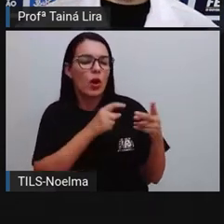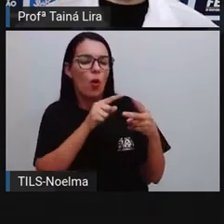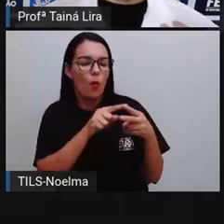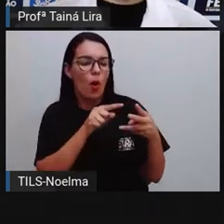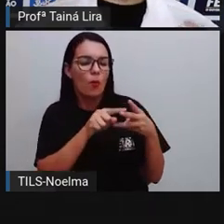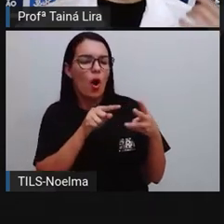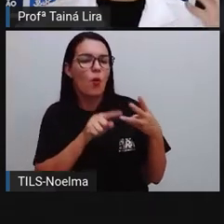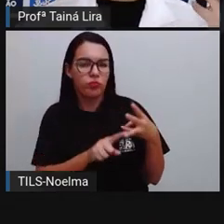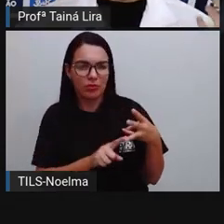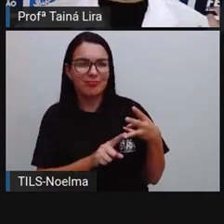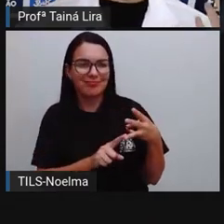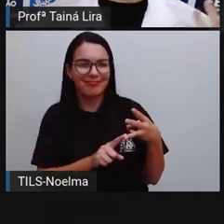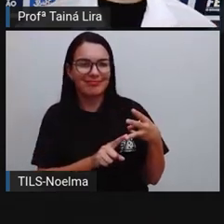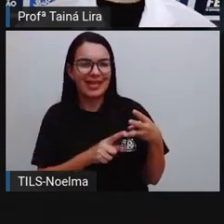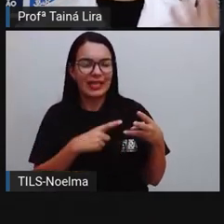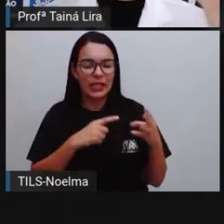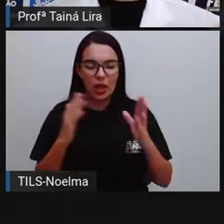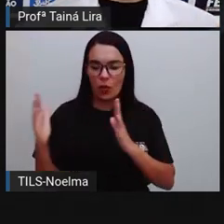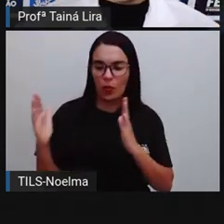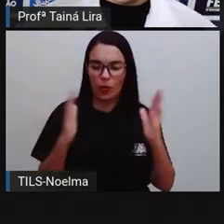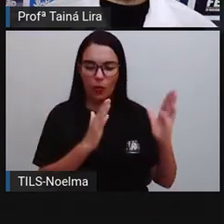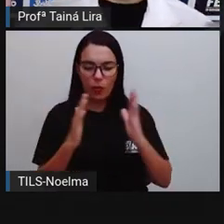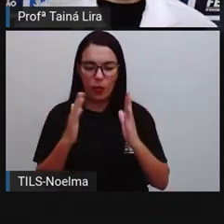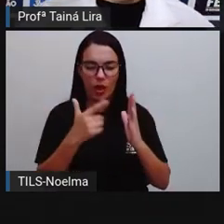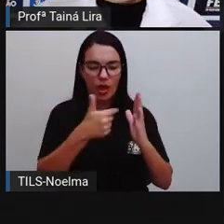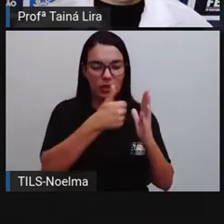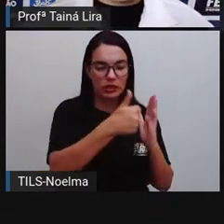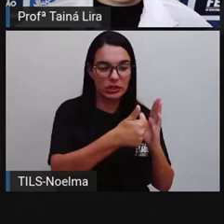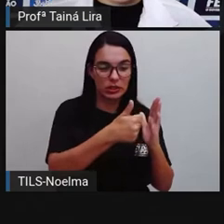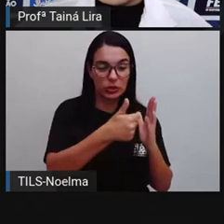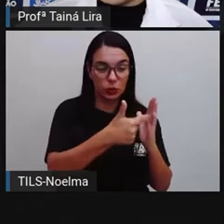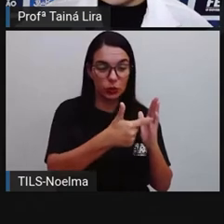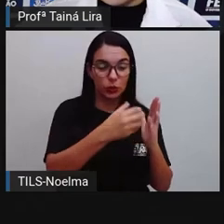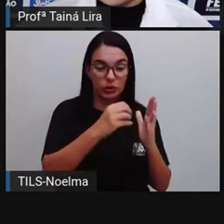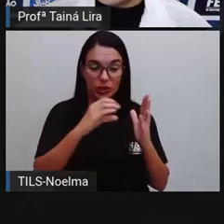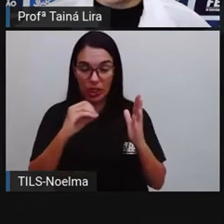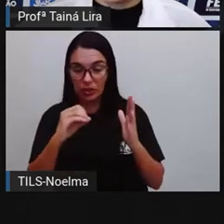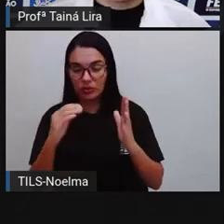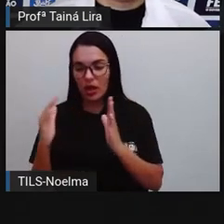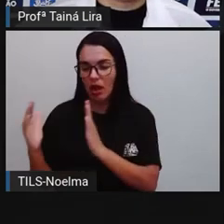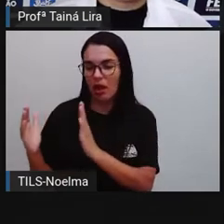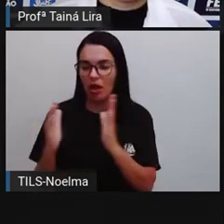duzentos e noventa e sete, ele fica entre o duzentos e o trezentos, tá bom?